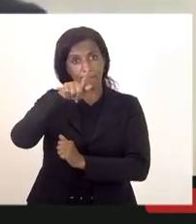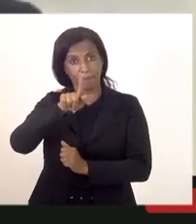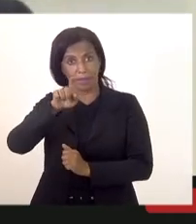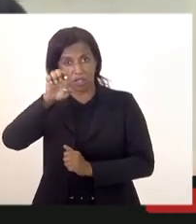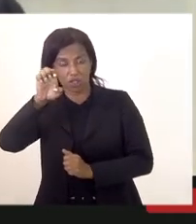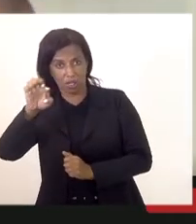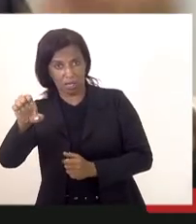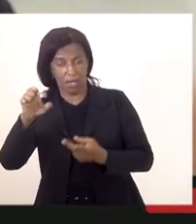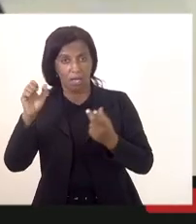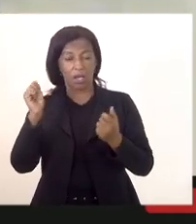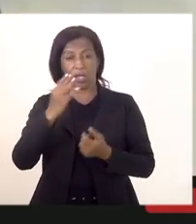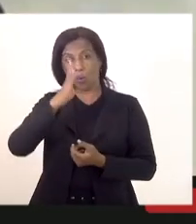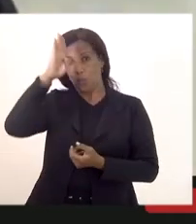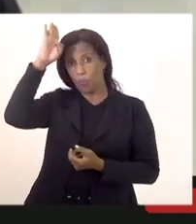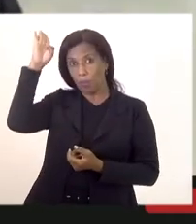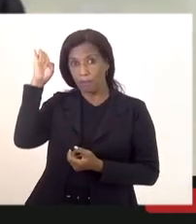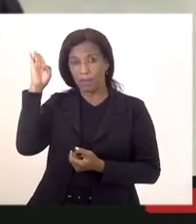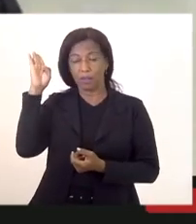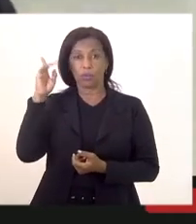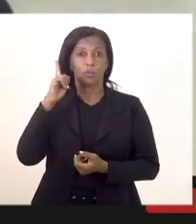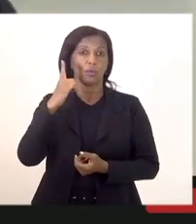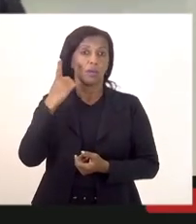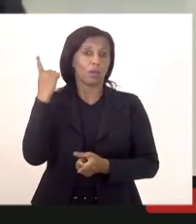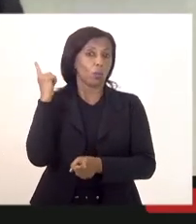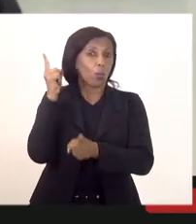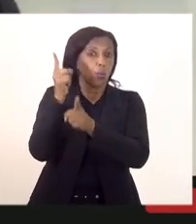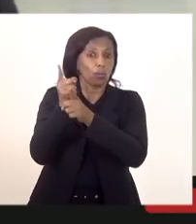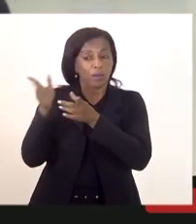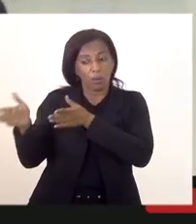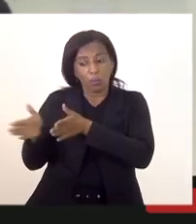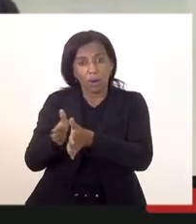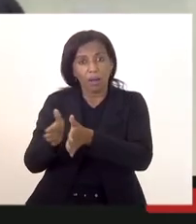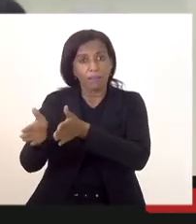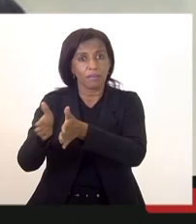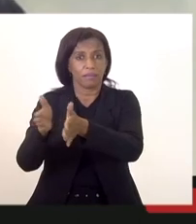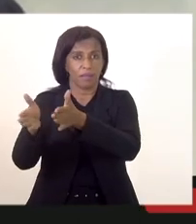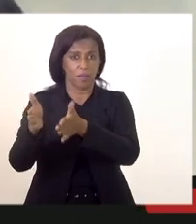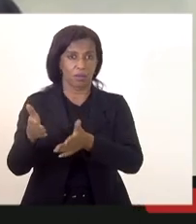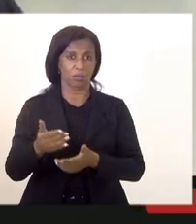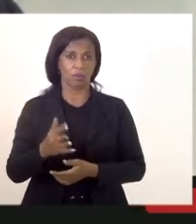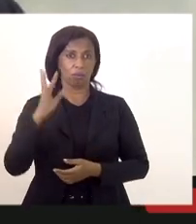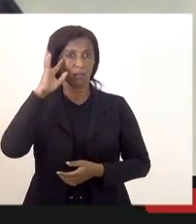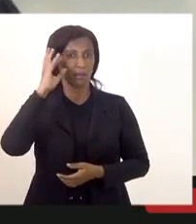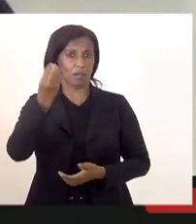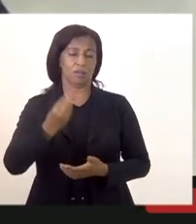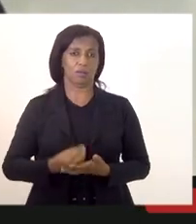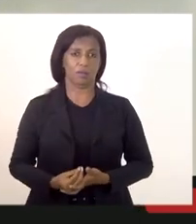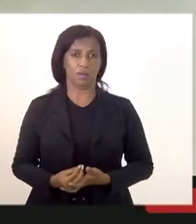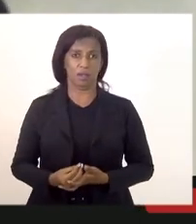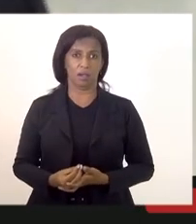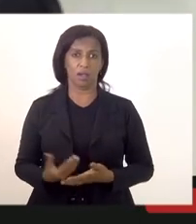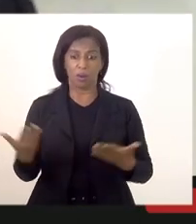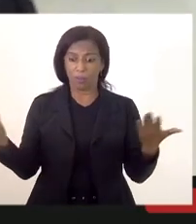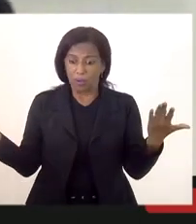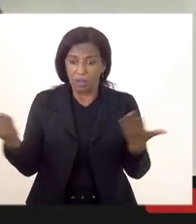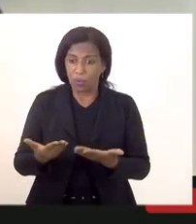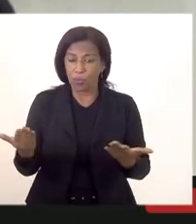uma saída porque se a gente ficar discutindo essa questão hoje de fato não tem solução não tá